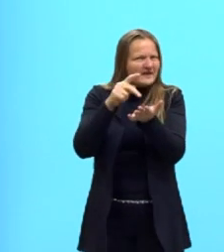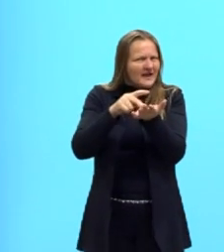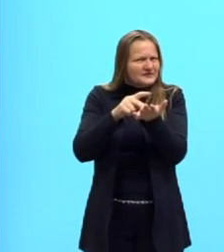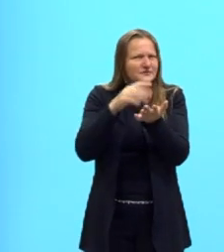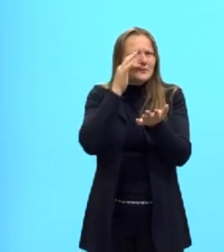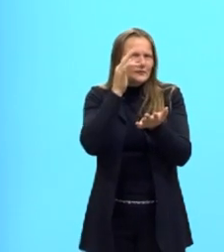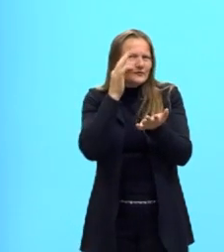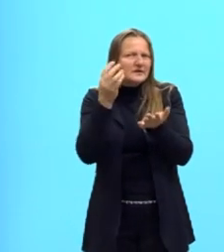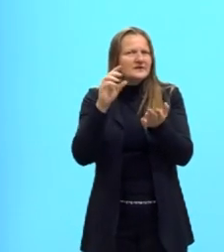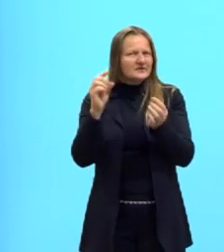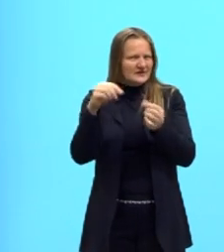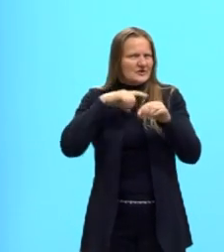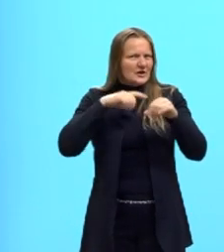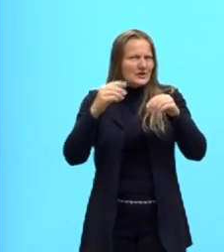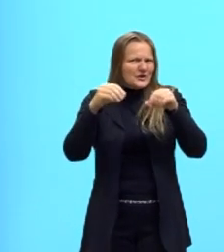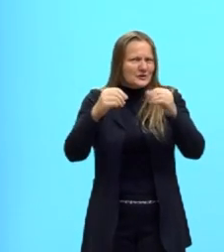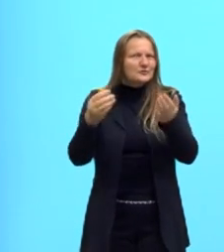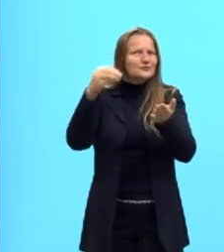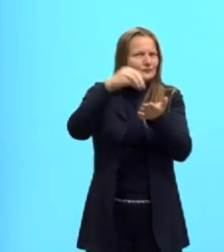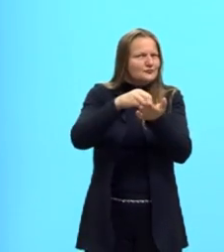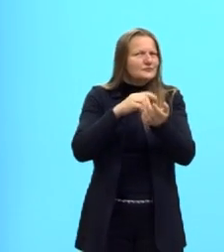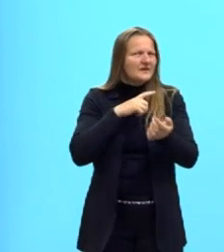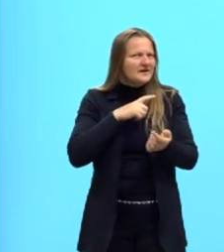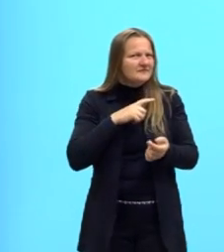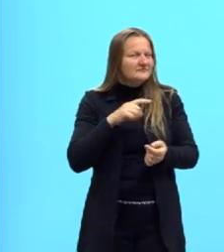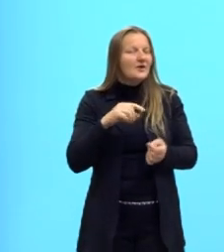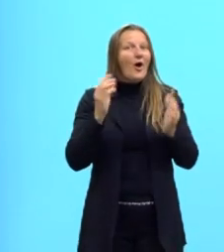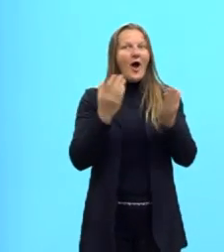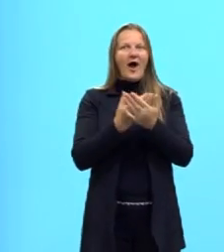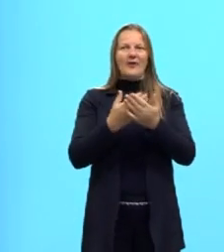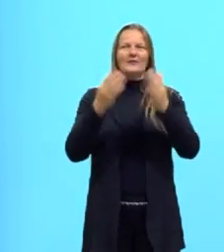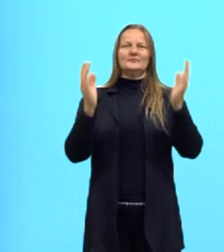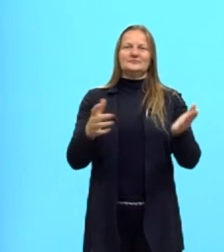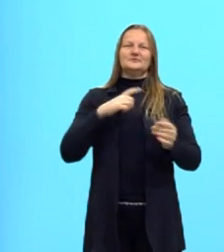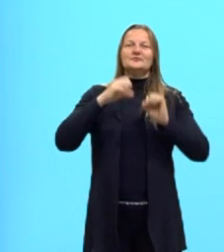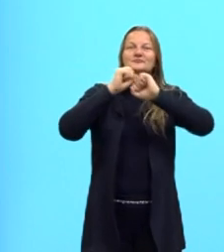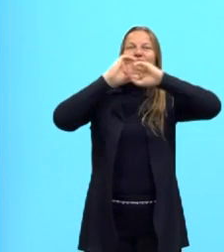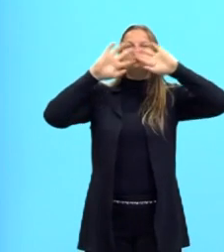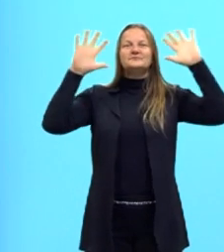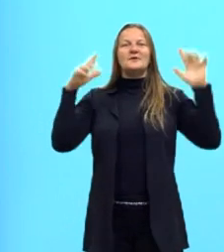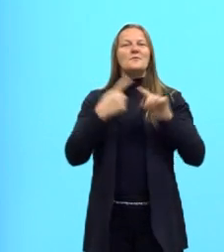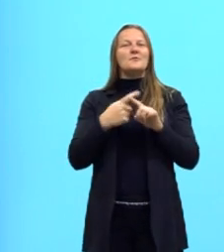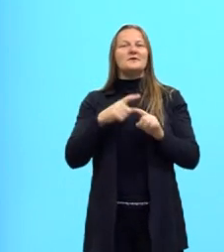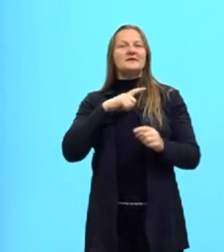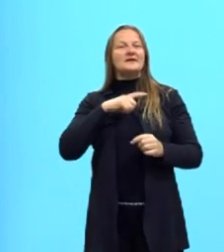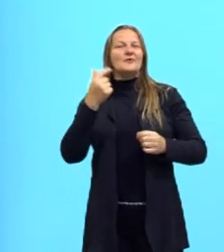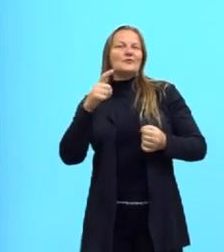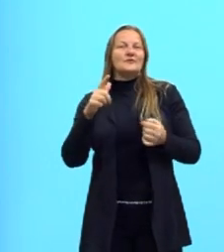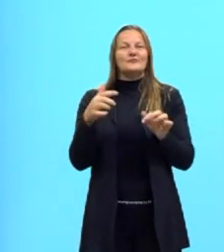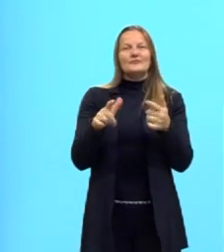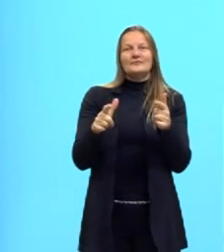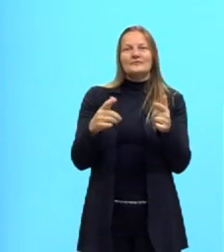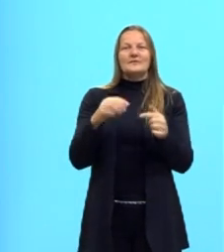Tem a fruta seca ou a fruta in natura? Na hora de hoje a gente vai entender se elas têm ou não essas frutinhas.